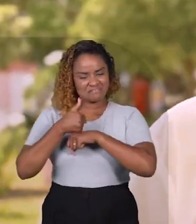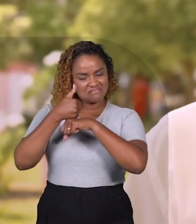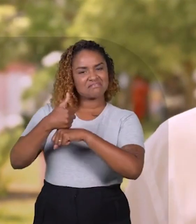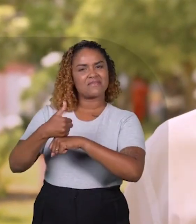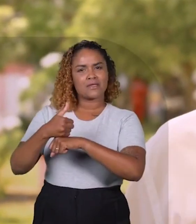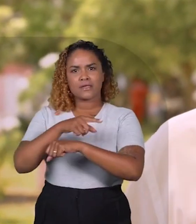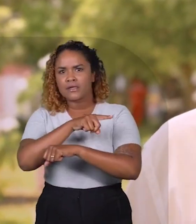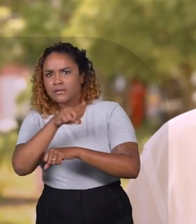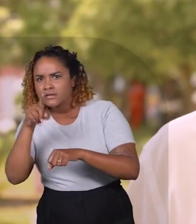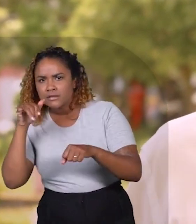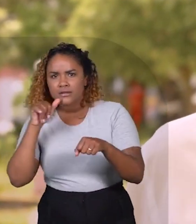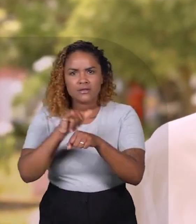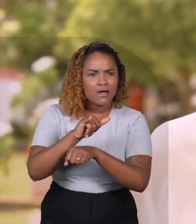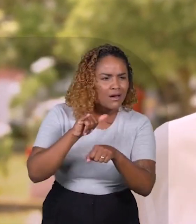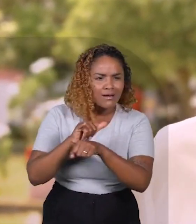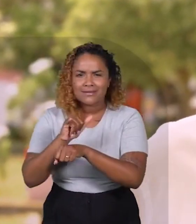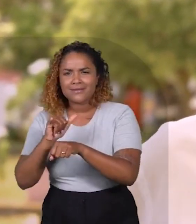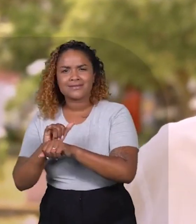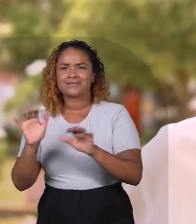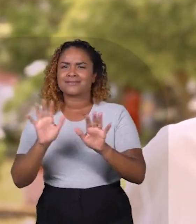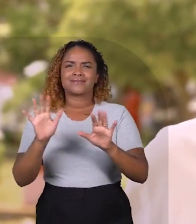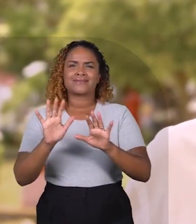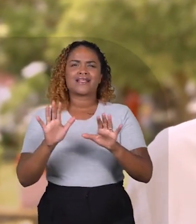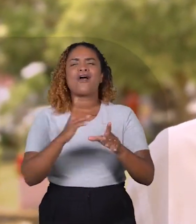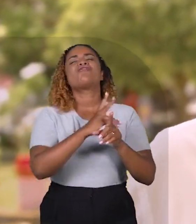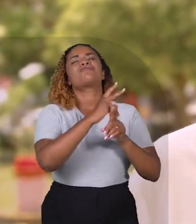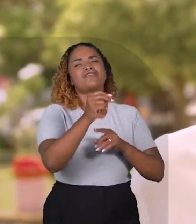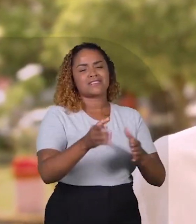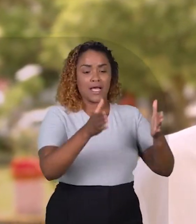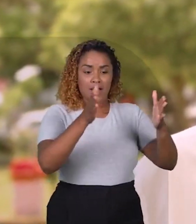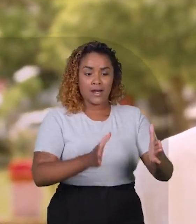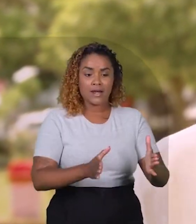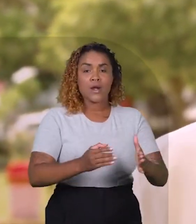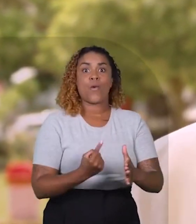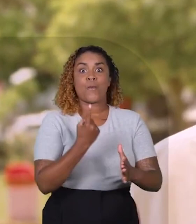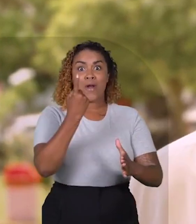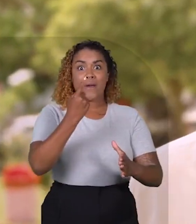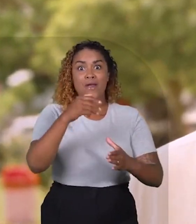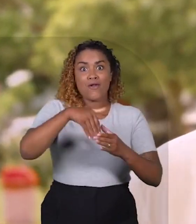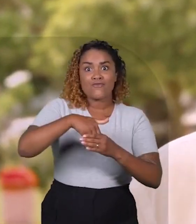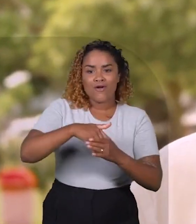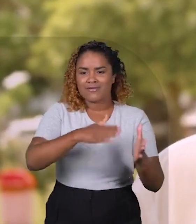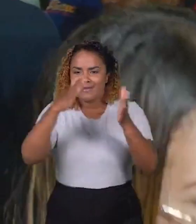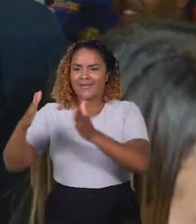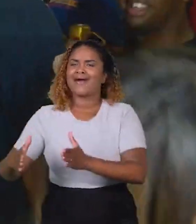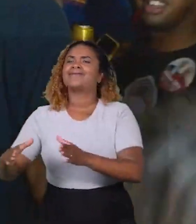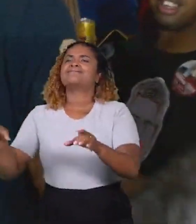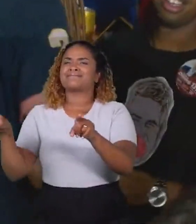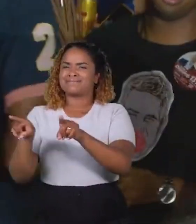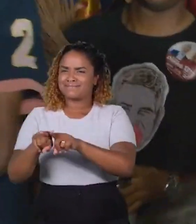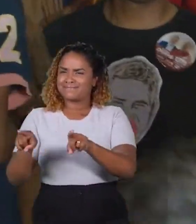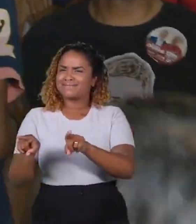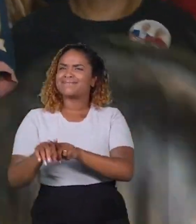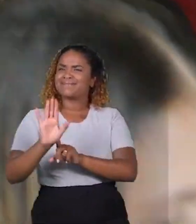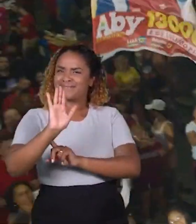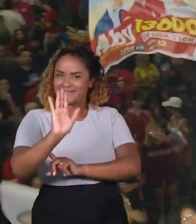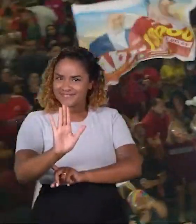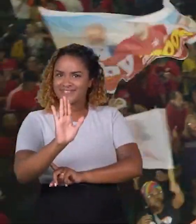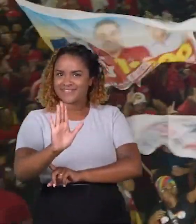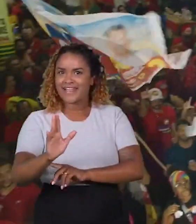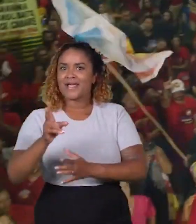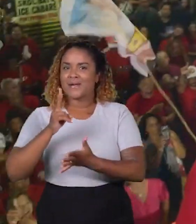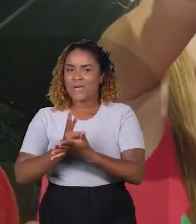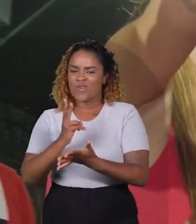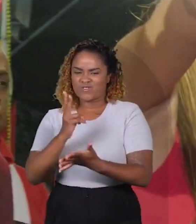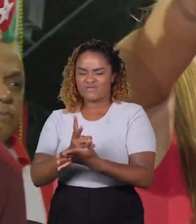Não deixe ninguém te enganar. Nós vencemos no primeiro turno. Somos primeiro lugar. Rogério venceu o primeiro